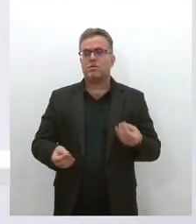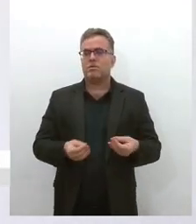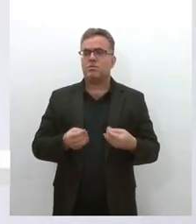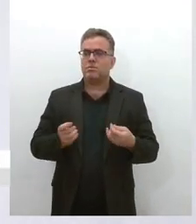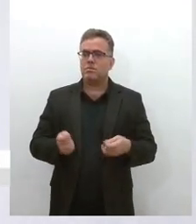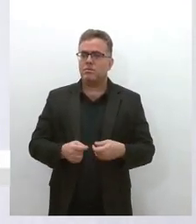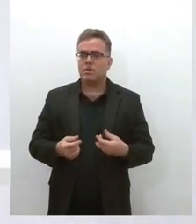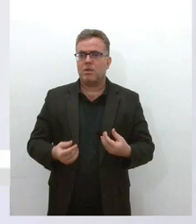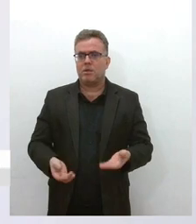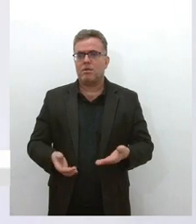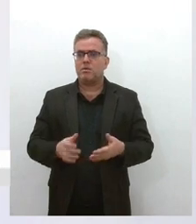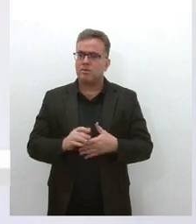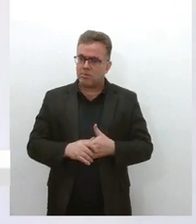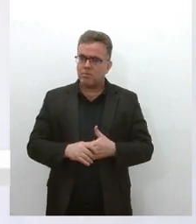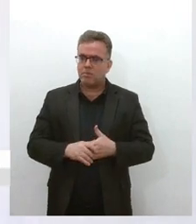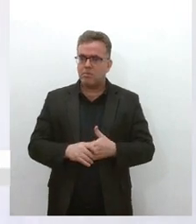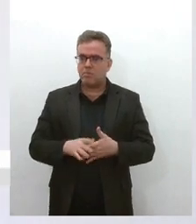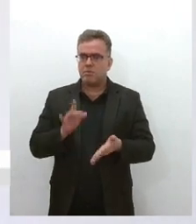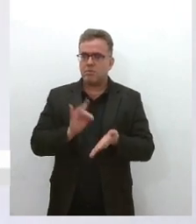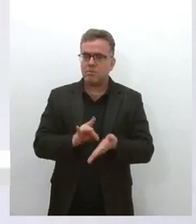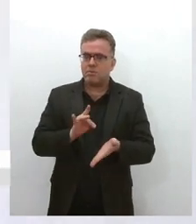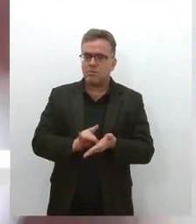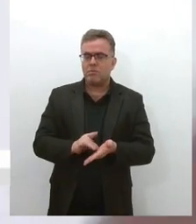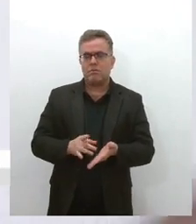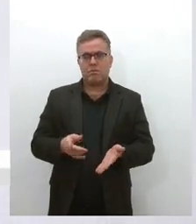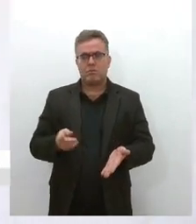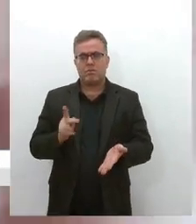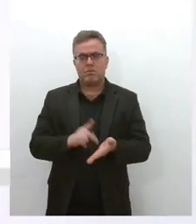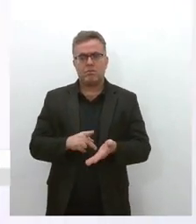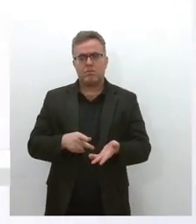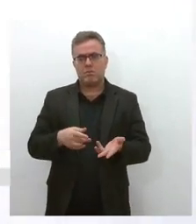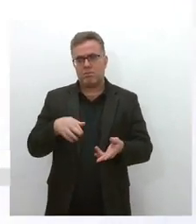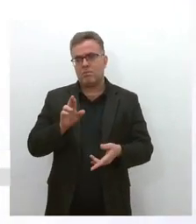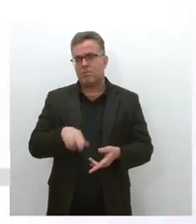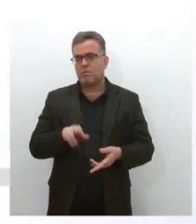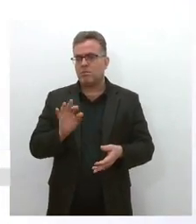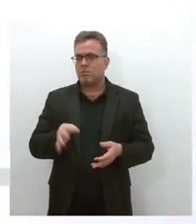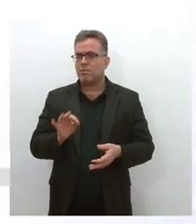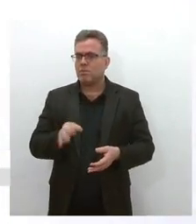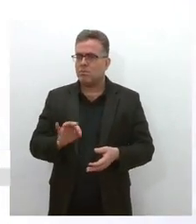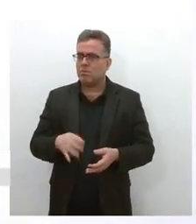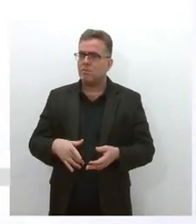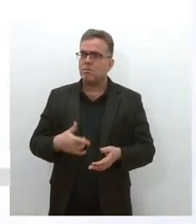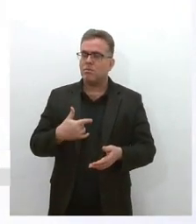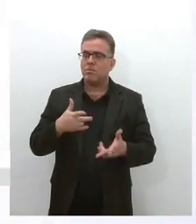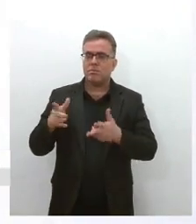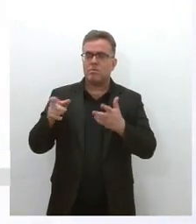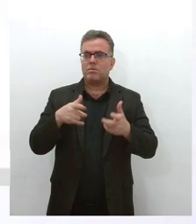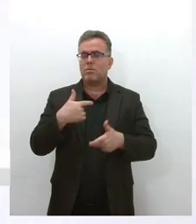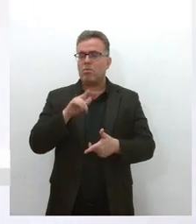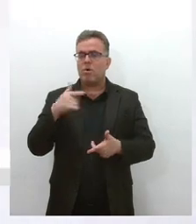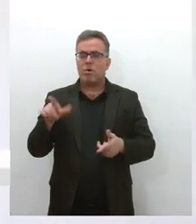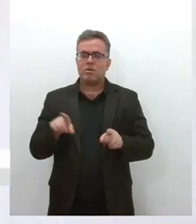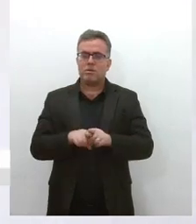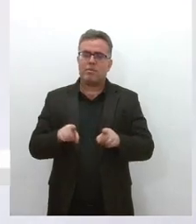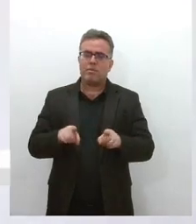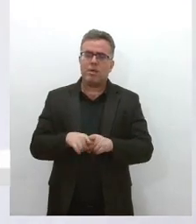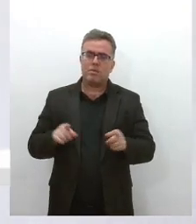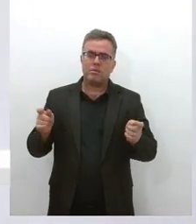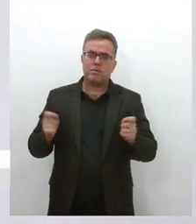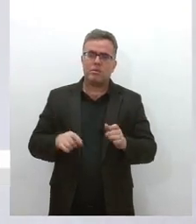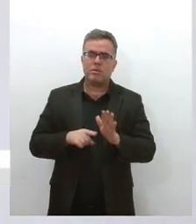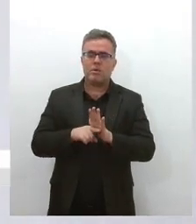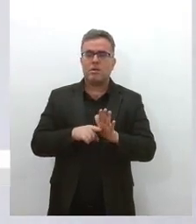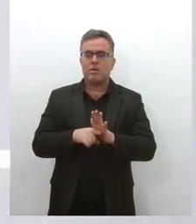é uma originalidade minha, na realidade, digamos, eu bebo de outros intelectuais de mais fôlego que já pesquisam isso,